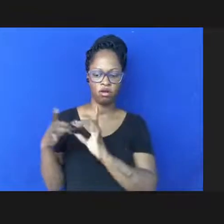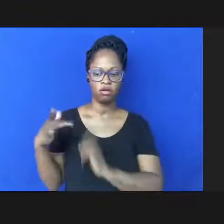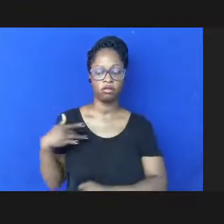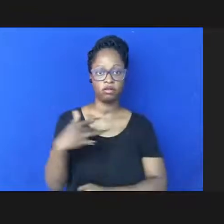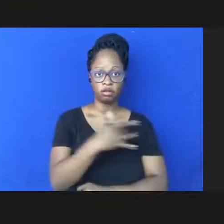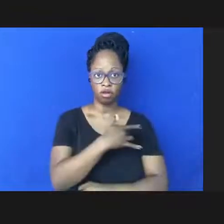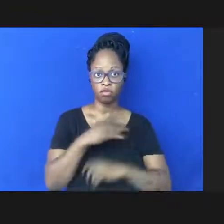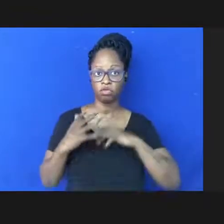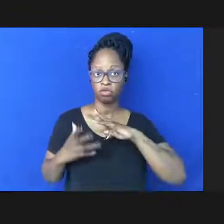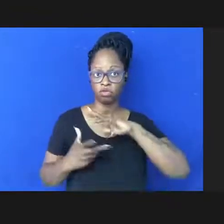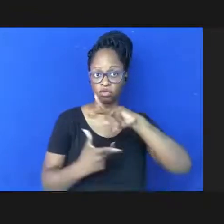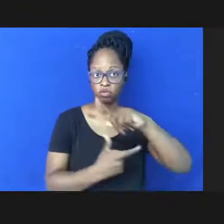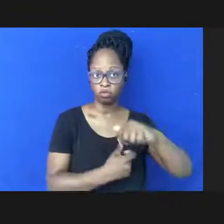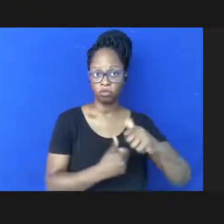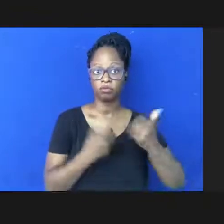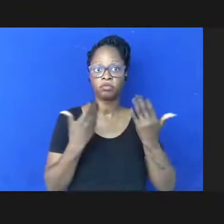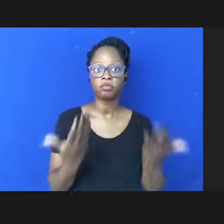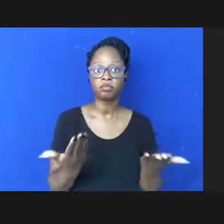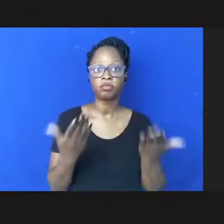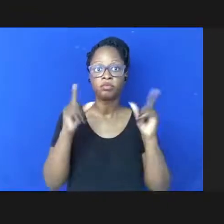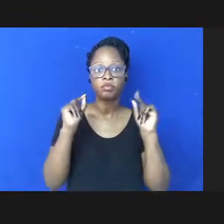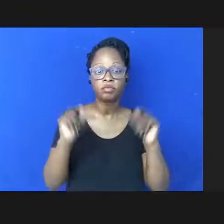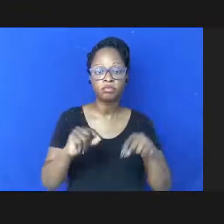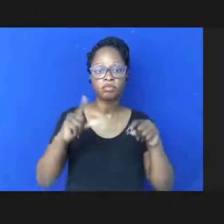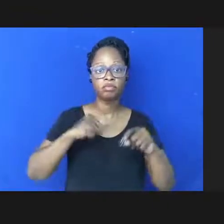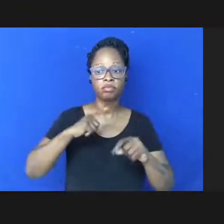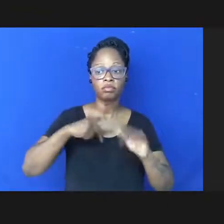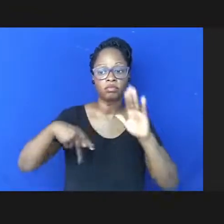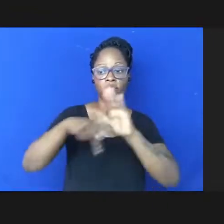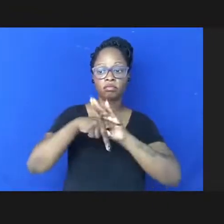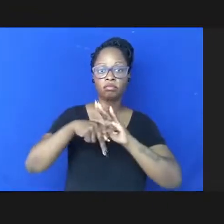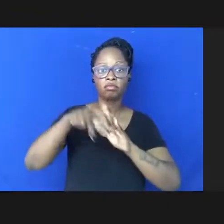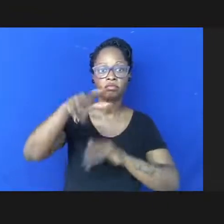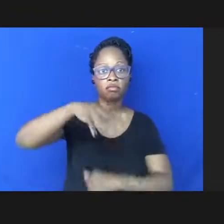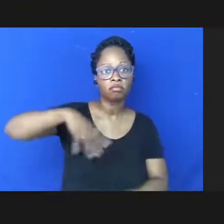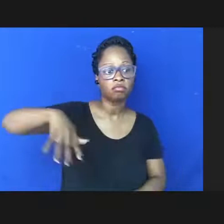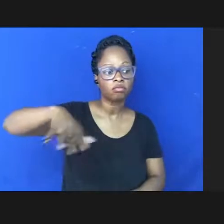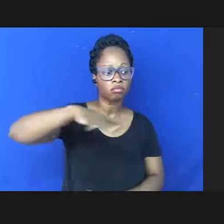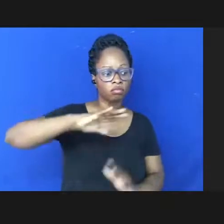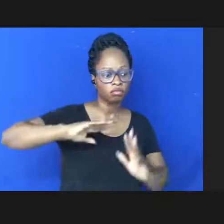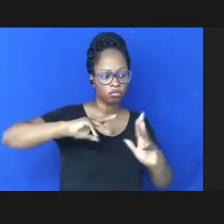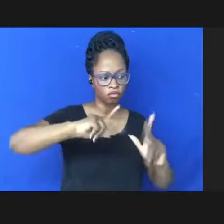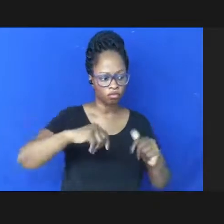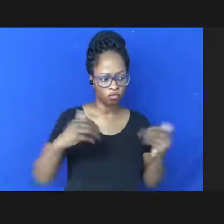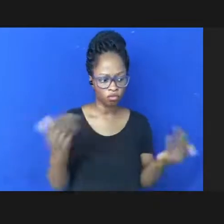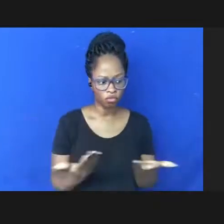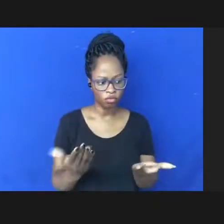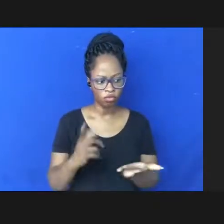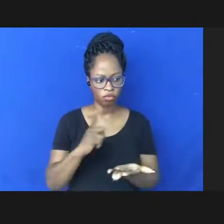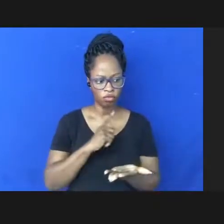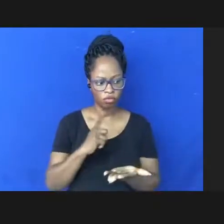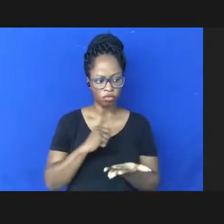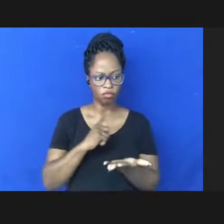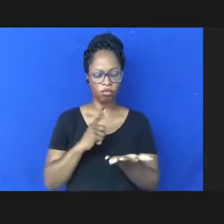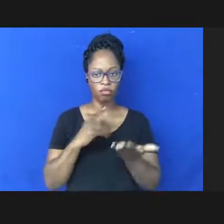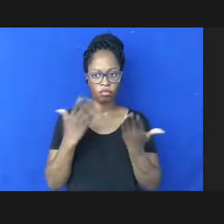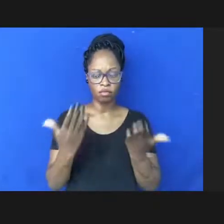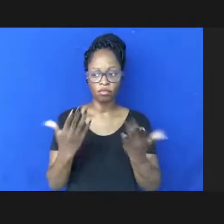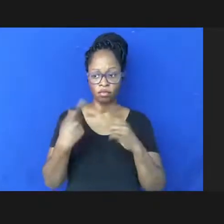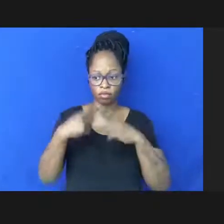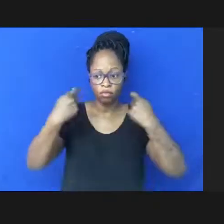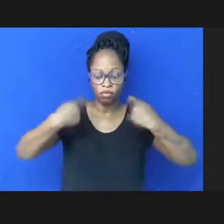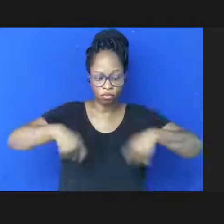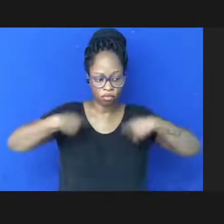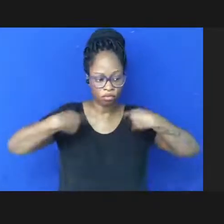global como um bem público global e este bem público necessário